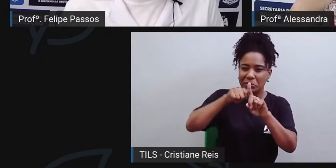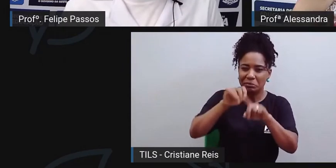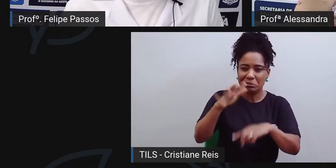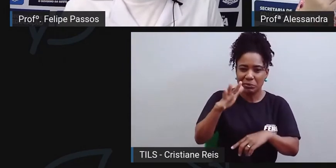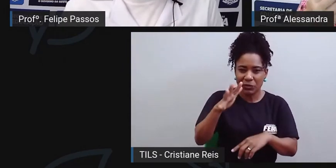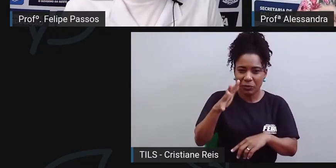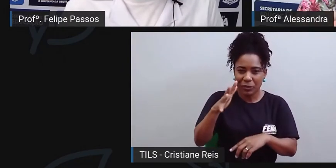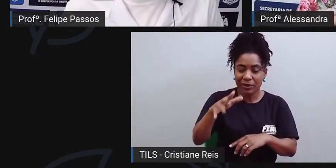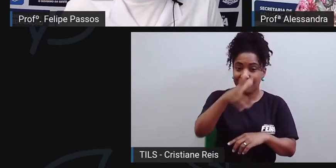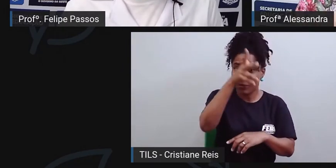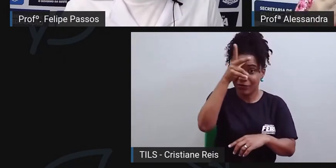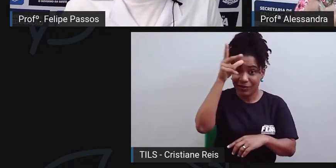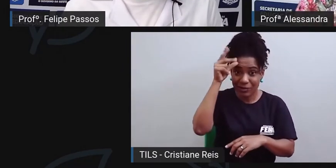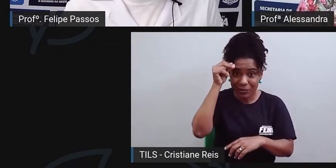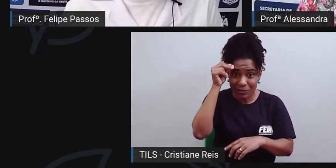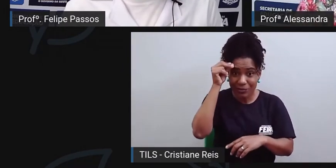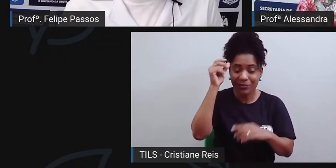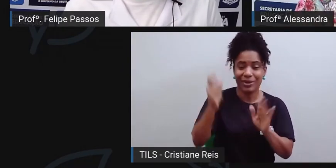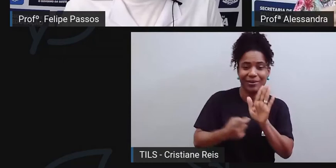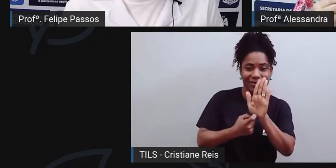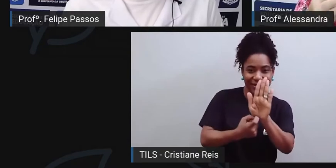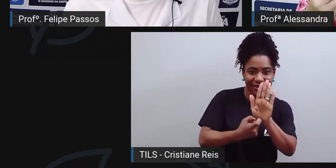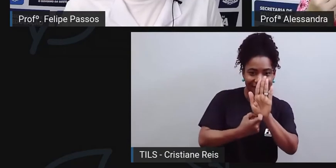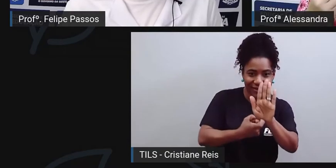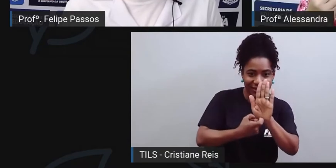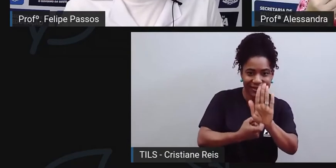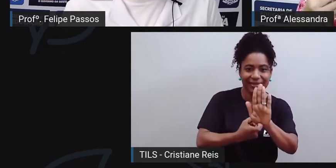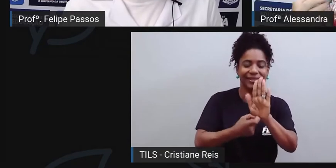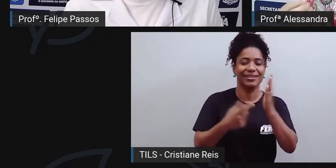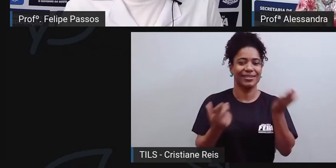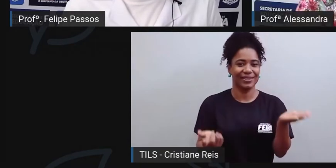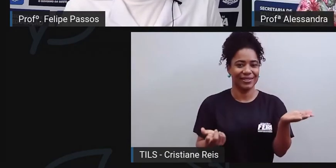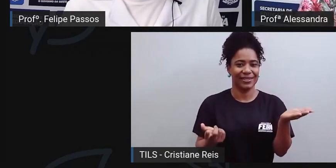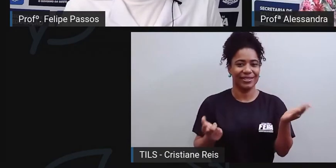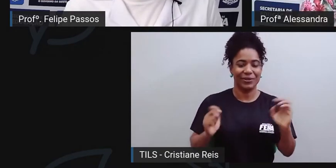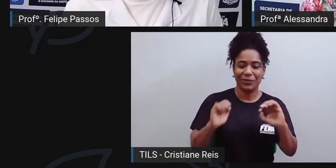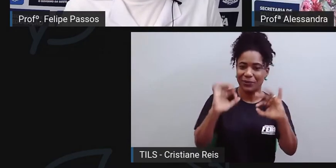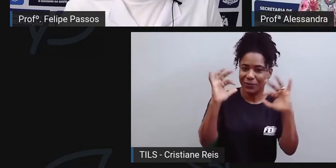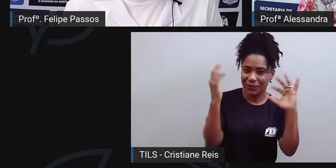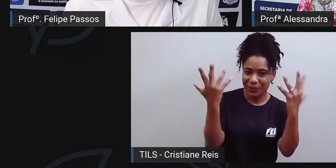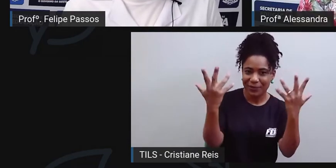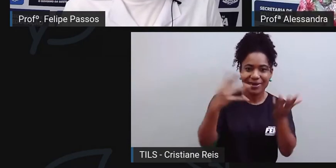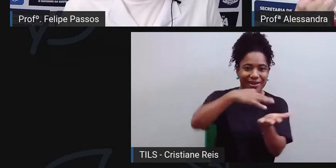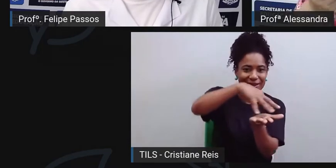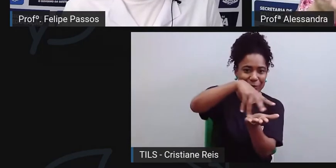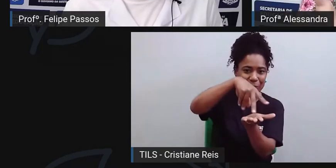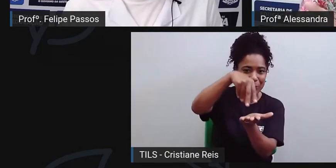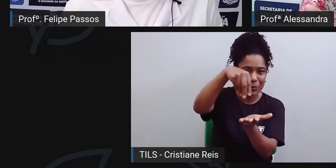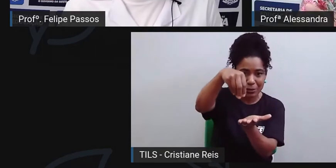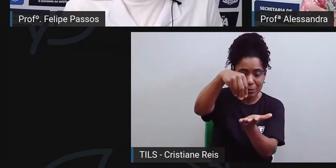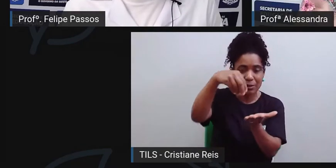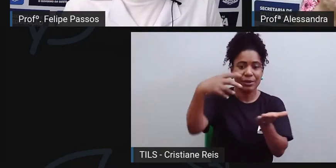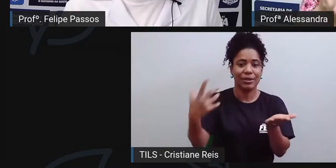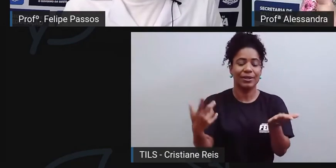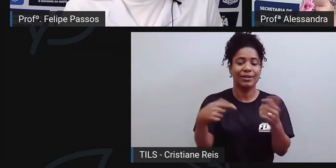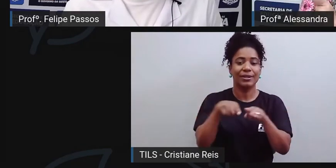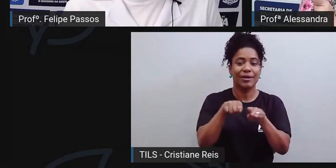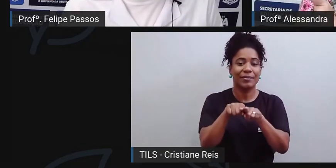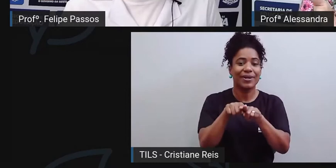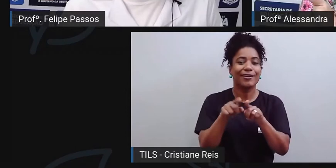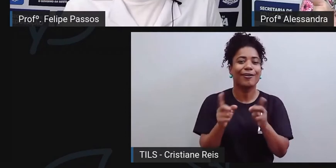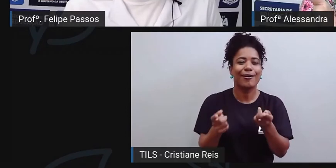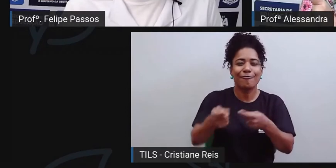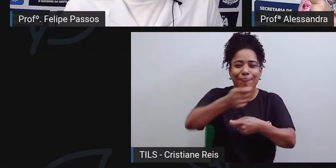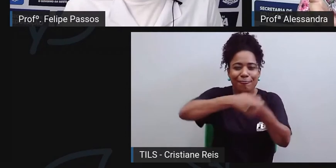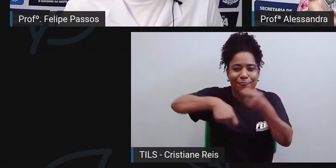que a prefeitura incentiva apresentações, que a prefeitura incentiva a venda de artesanatos, a feira que acontecia